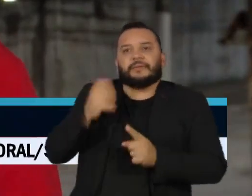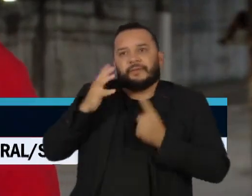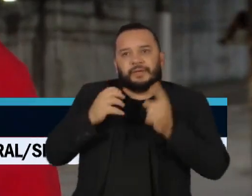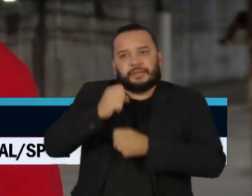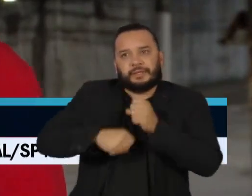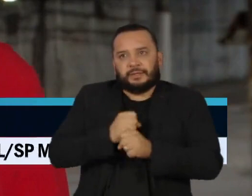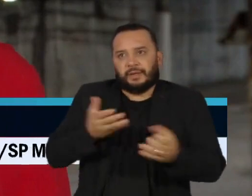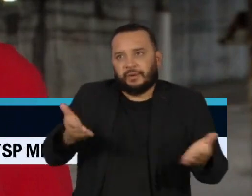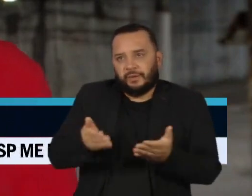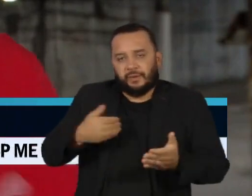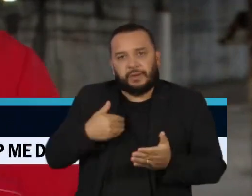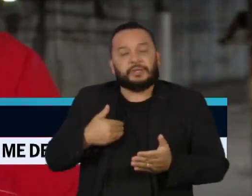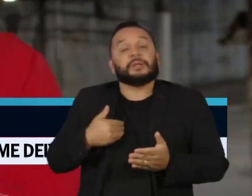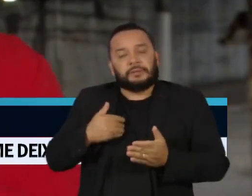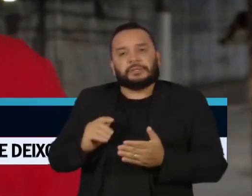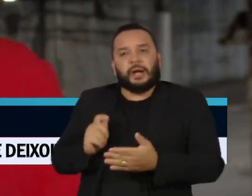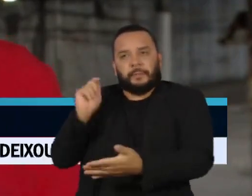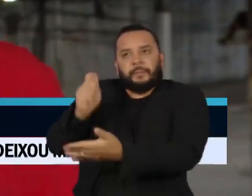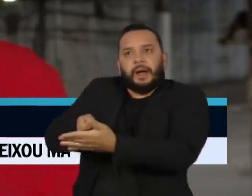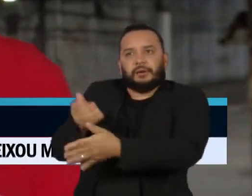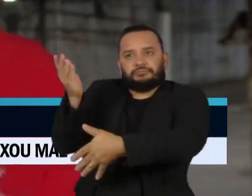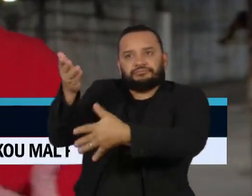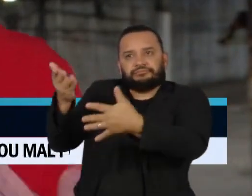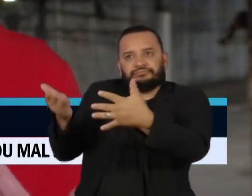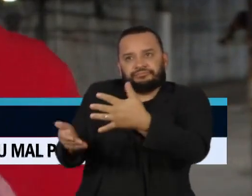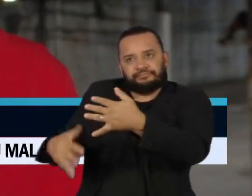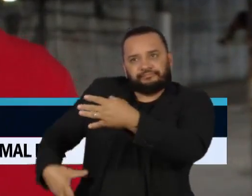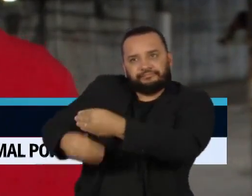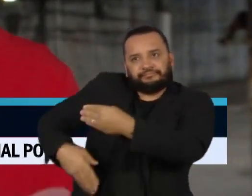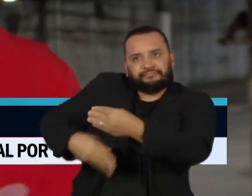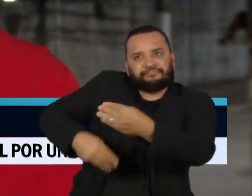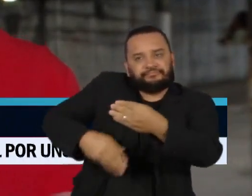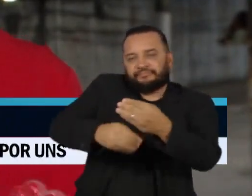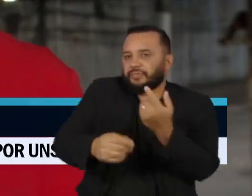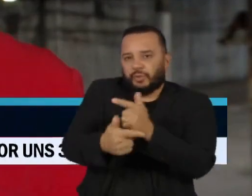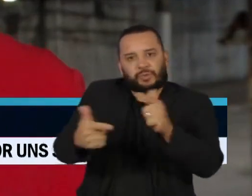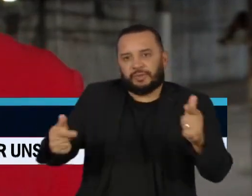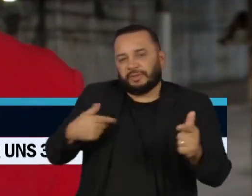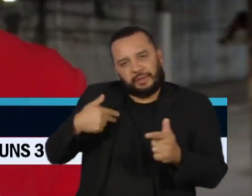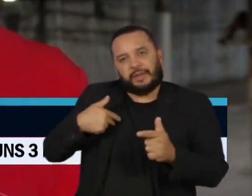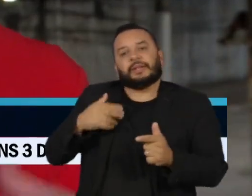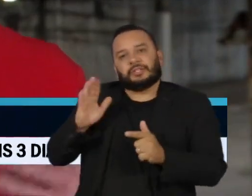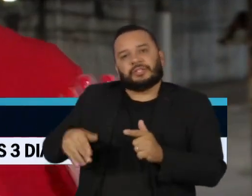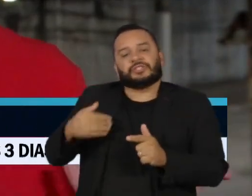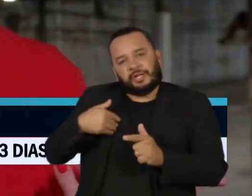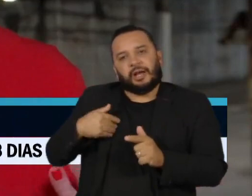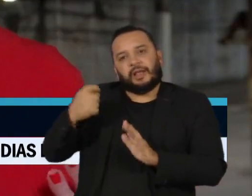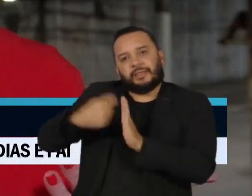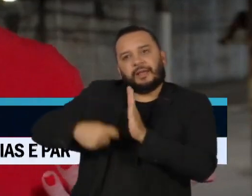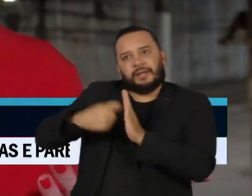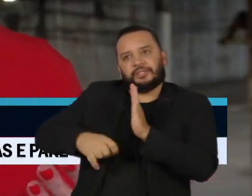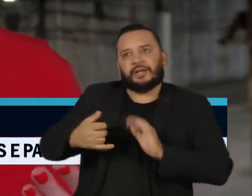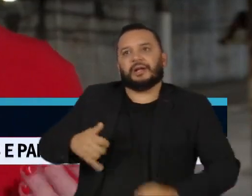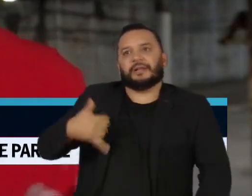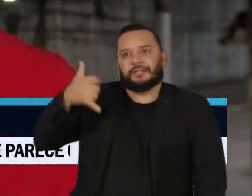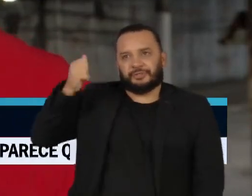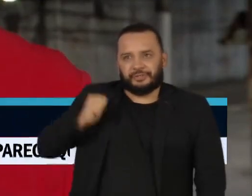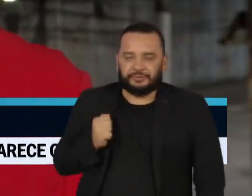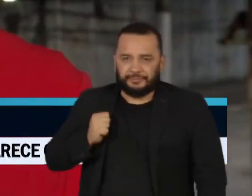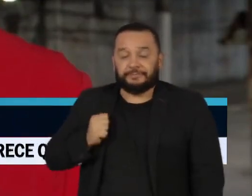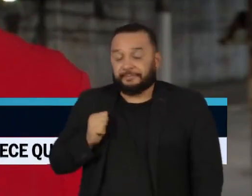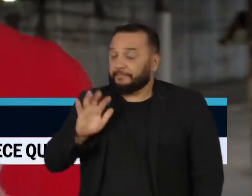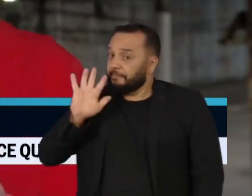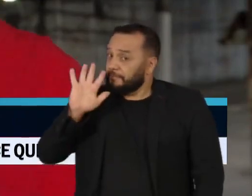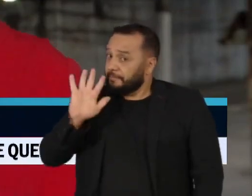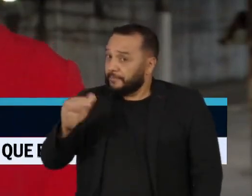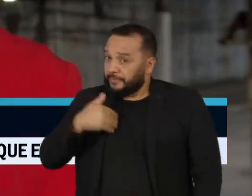custo do financiamento da usina não estará mais entre os encargos cobrados na tarifa de energia. Mas um eventual alívio na